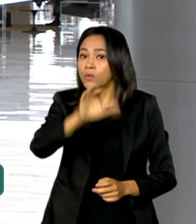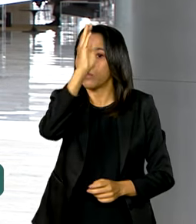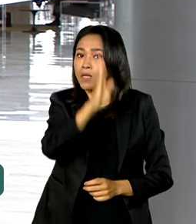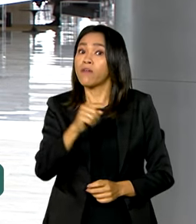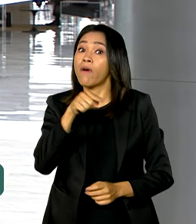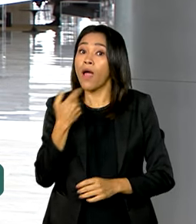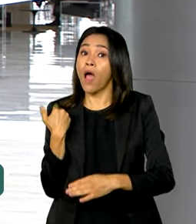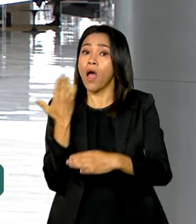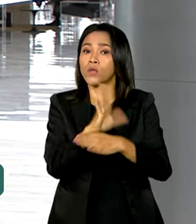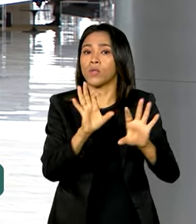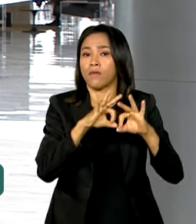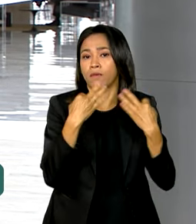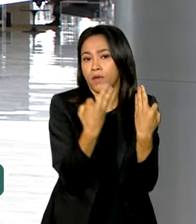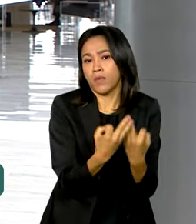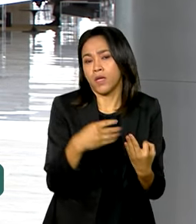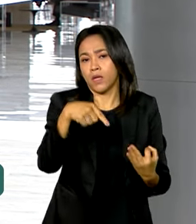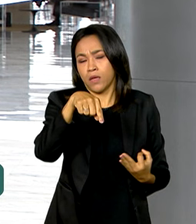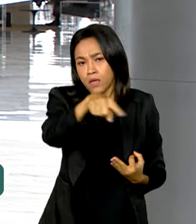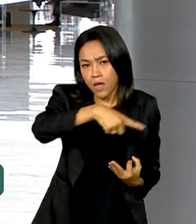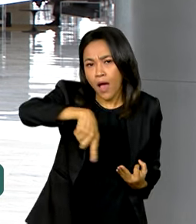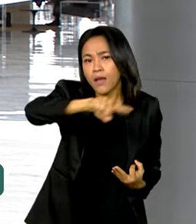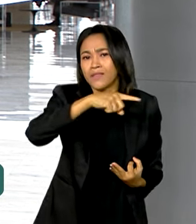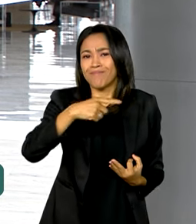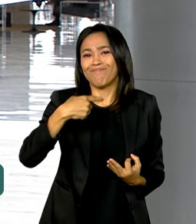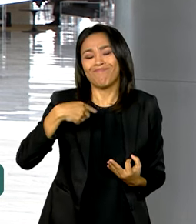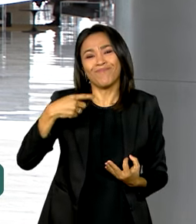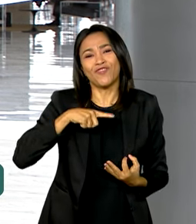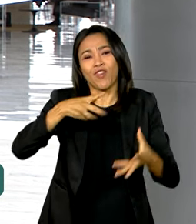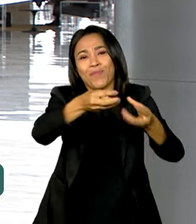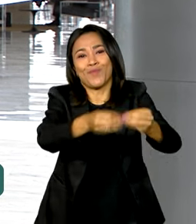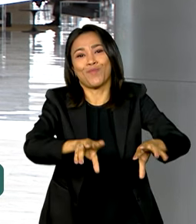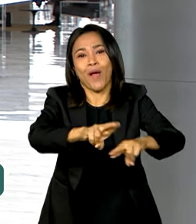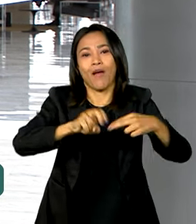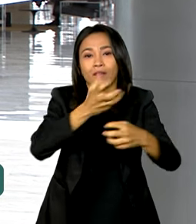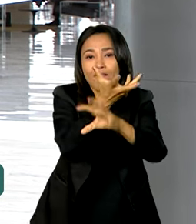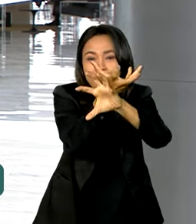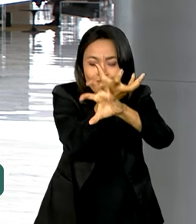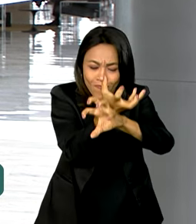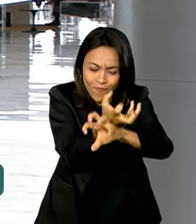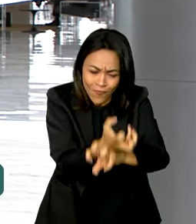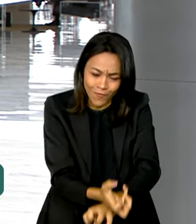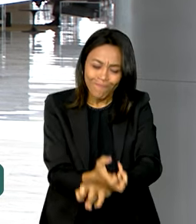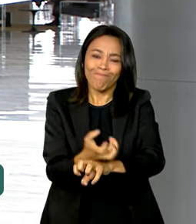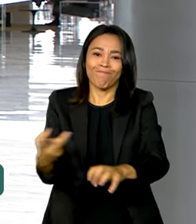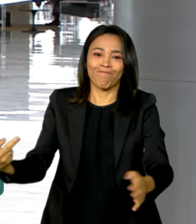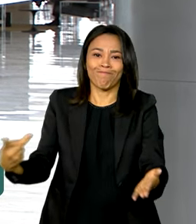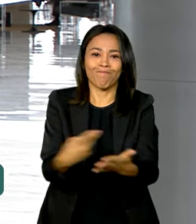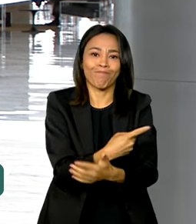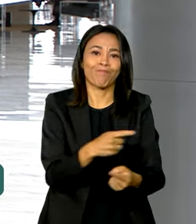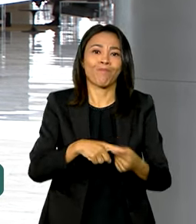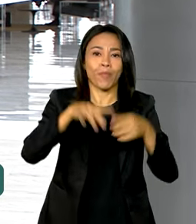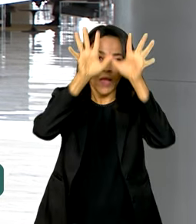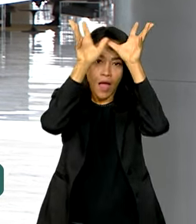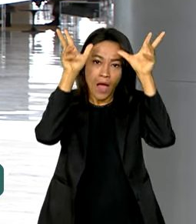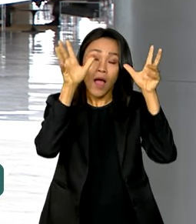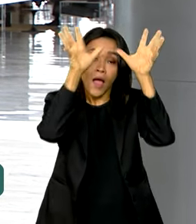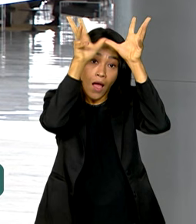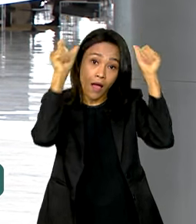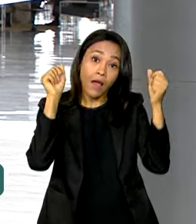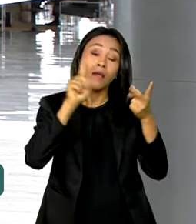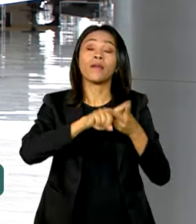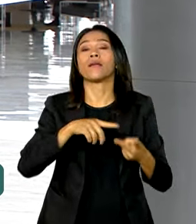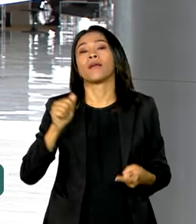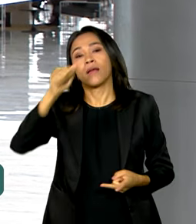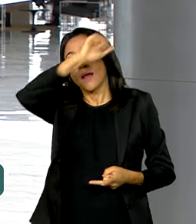que tiveram suas atividades gravemente afetadas pela seca e estiagem nos estados do Acre, Amazonas,